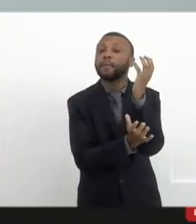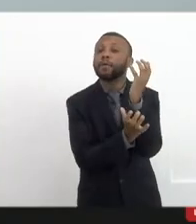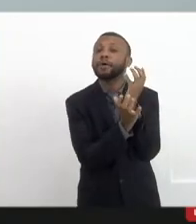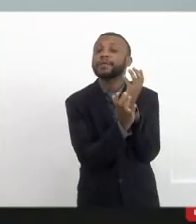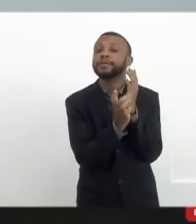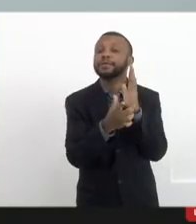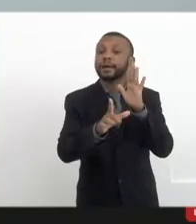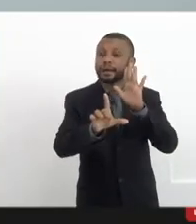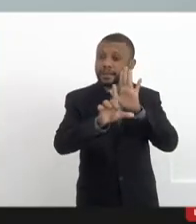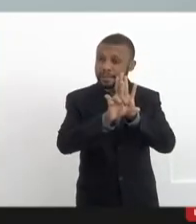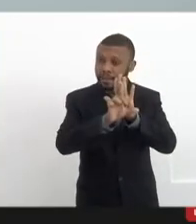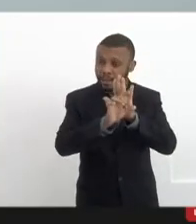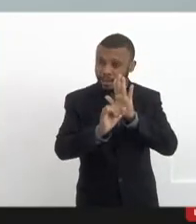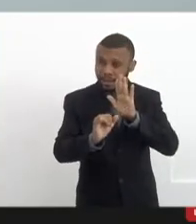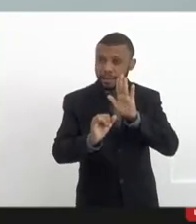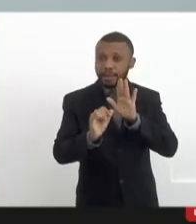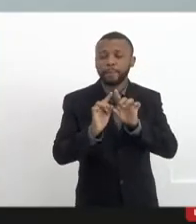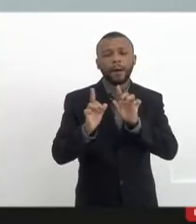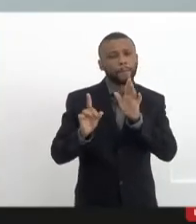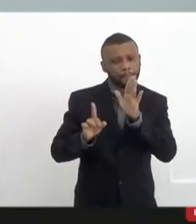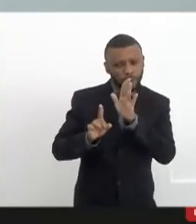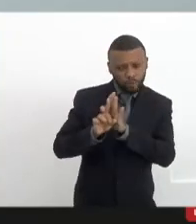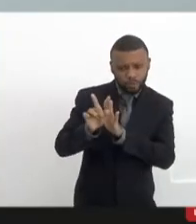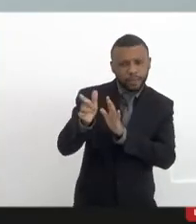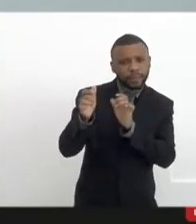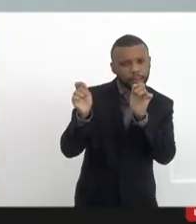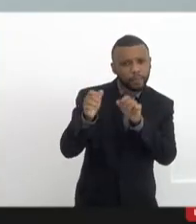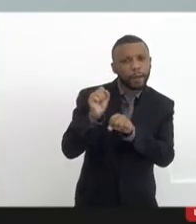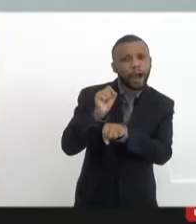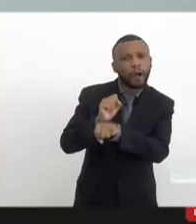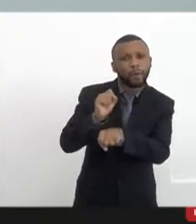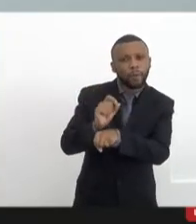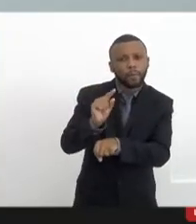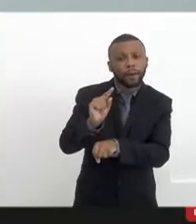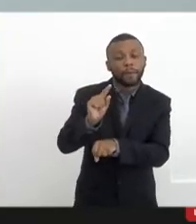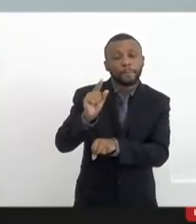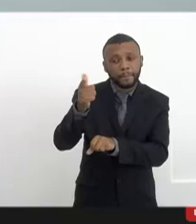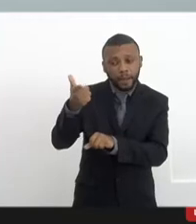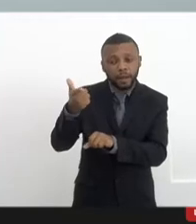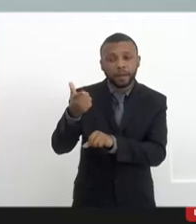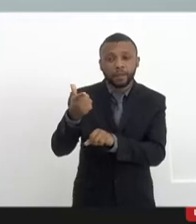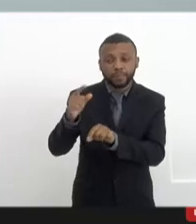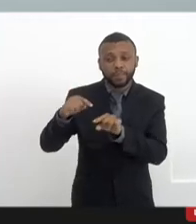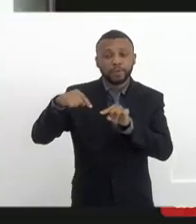registrado, mas pergunto se a deputada Mônica pode aguardar um pouco mais para fazer a sua manifestação.